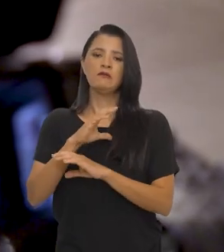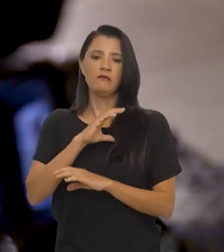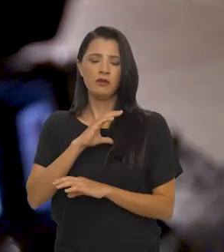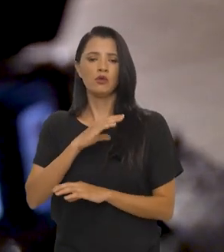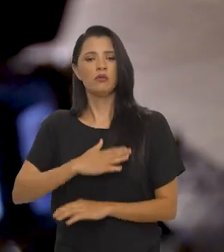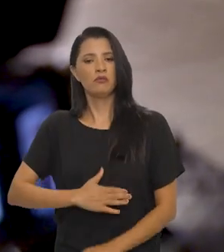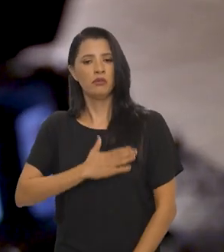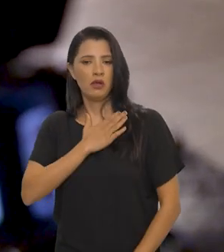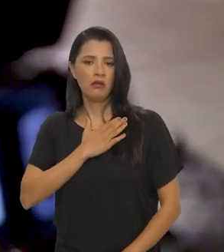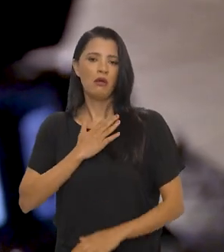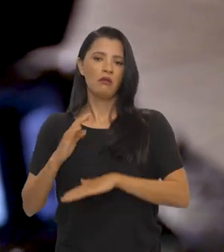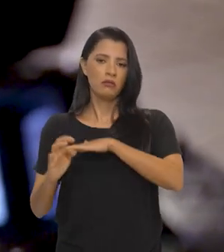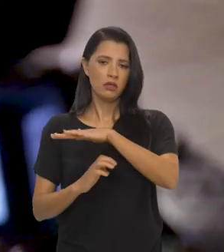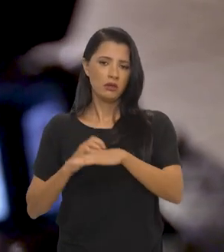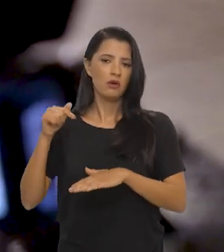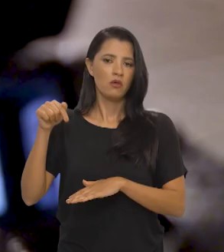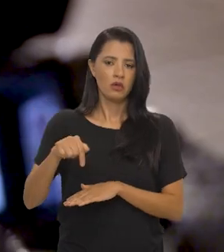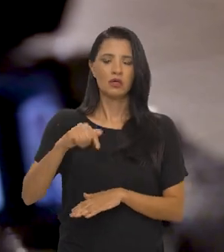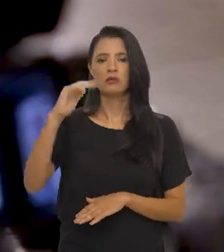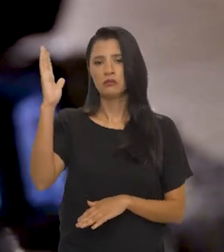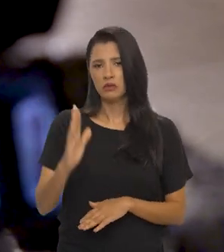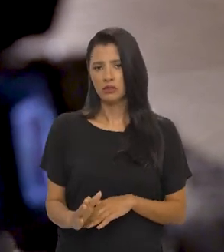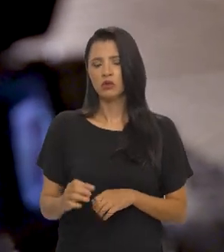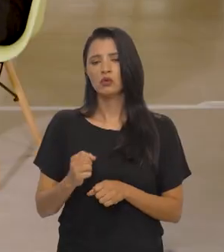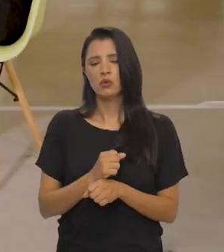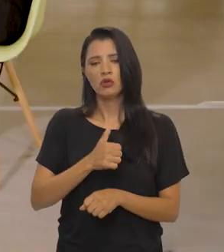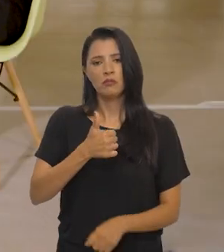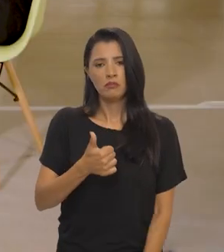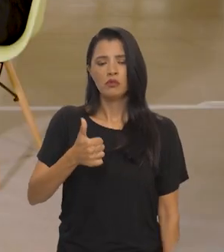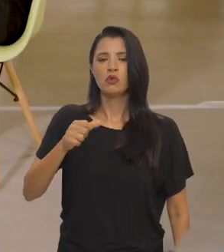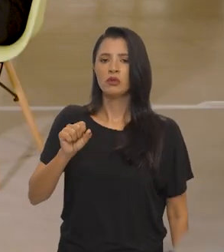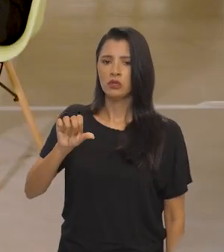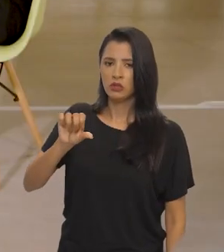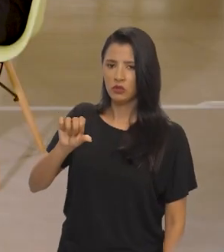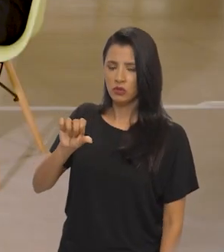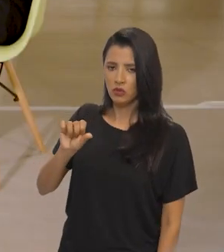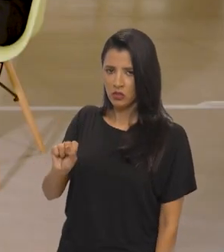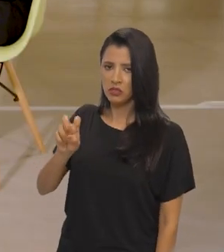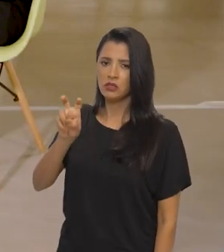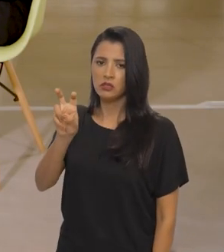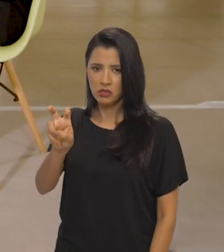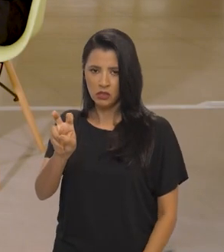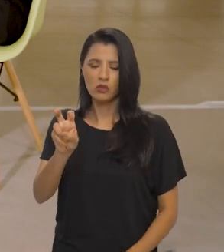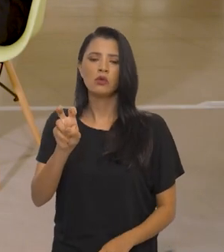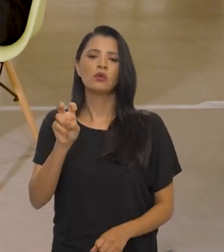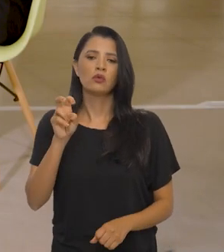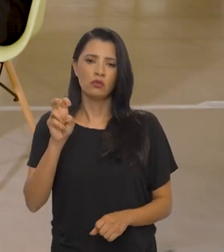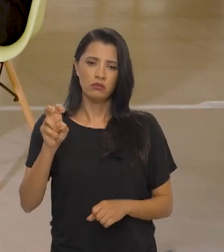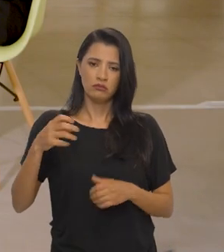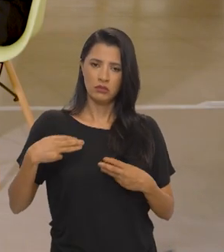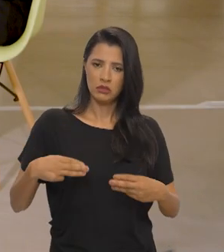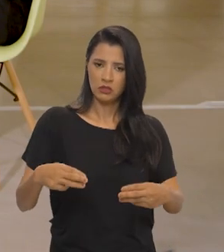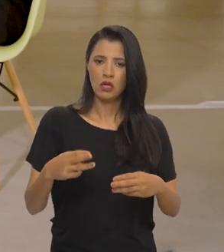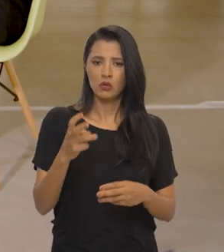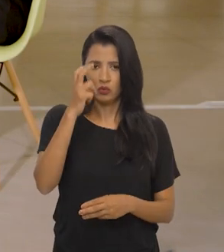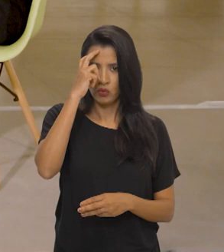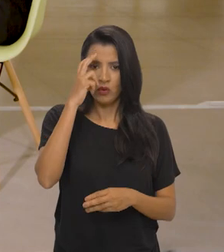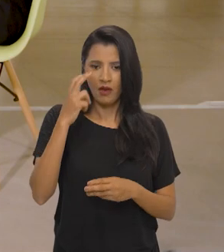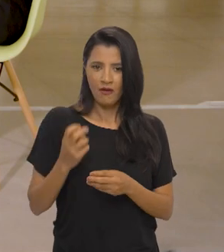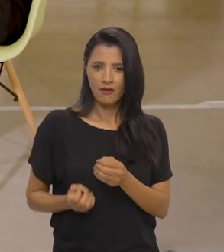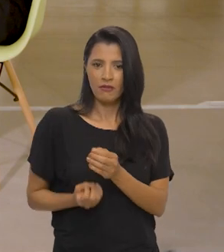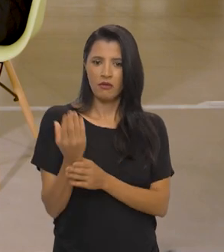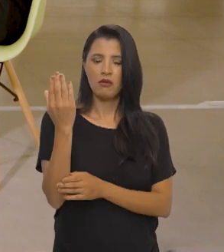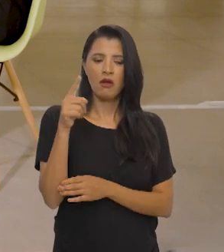Brasil. Então, quando, em 1985, o Ministério da Cultura, ele nasce, ele é